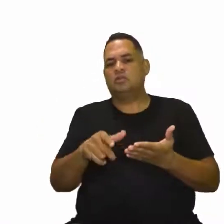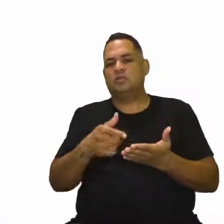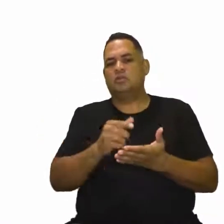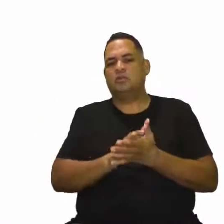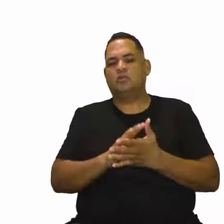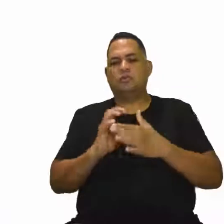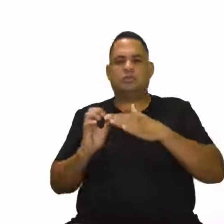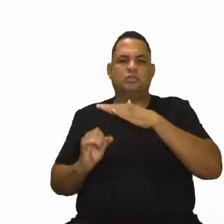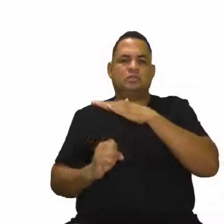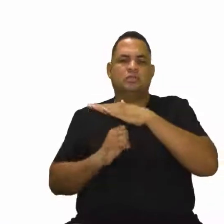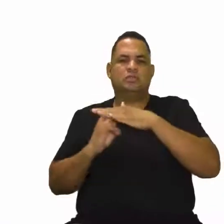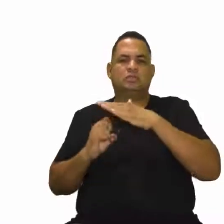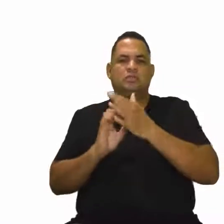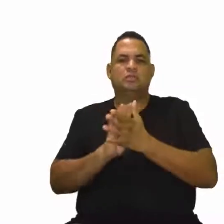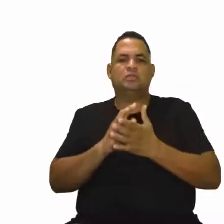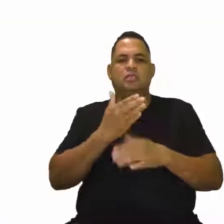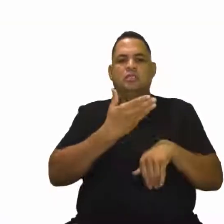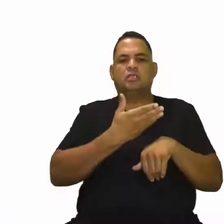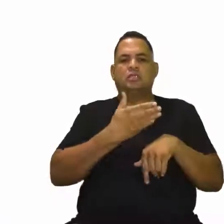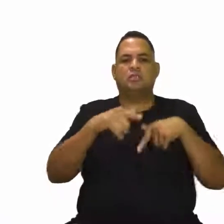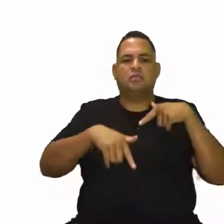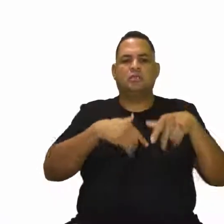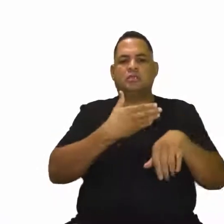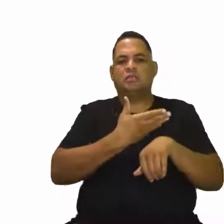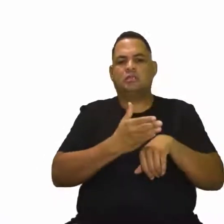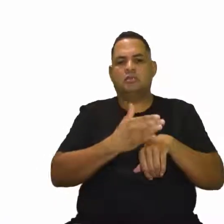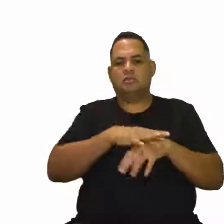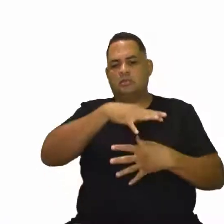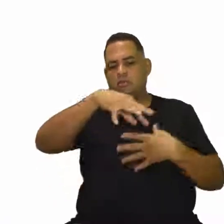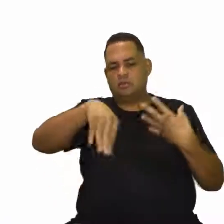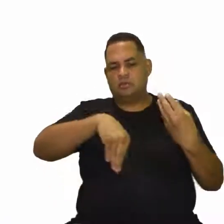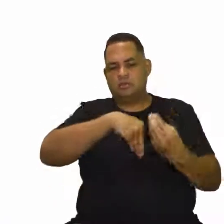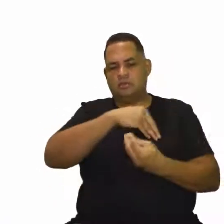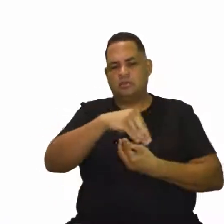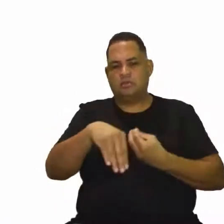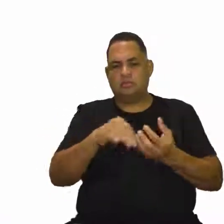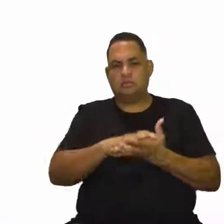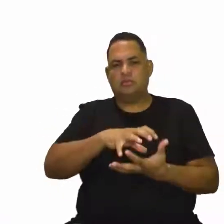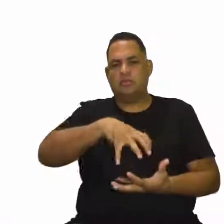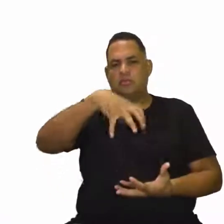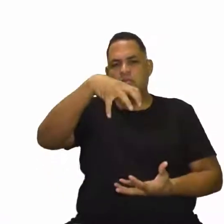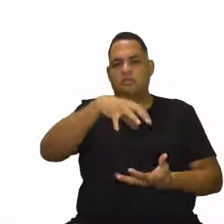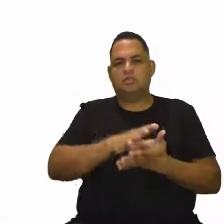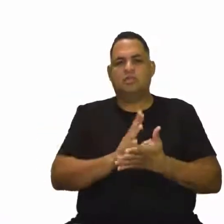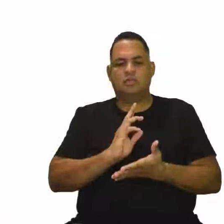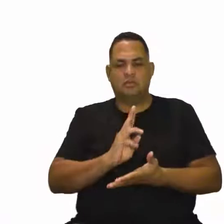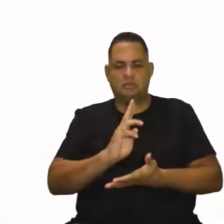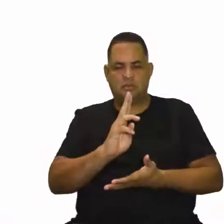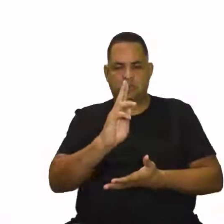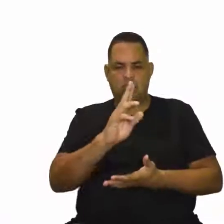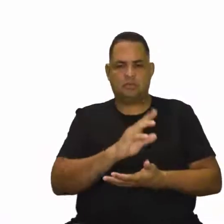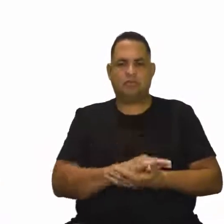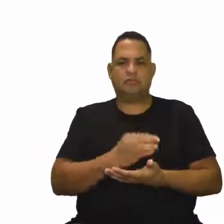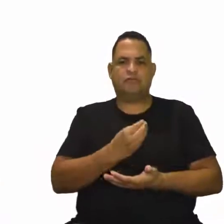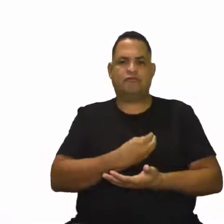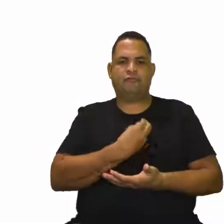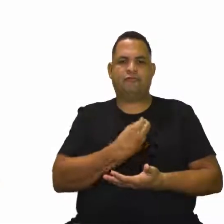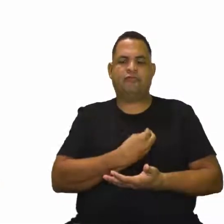que trabalham aí com práticas, né? Com o envolvimento desse idoso aí, para que ele se mantenha ativo.